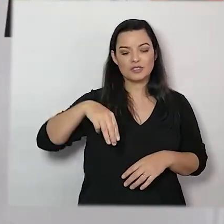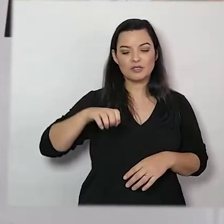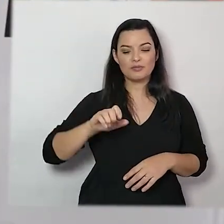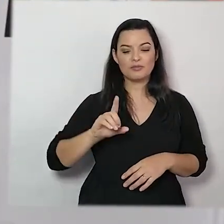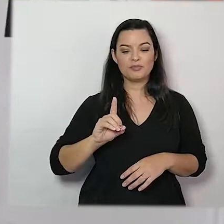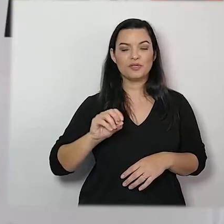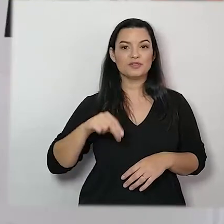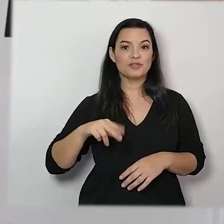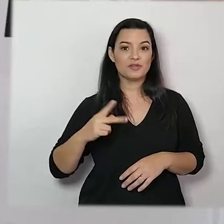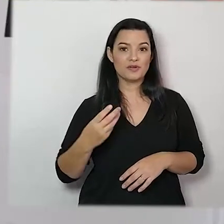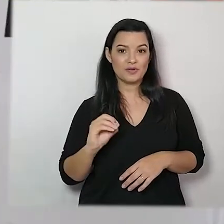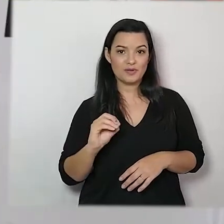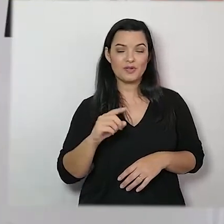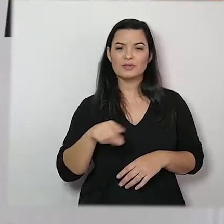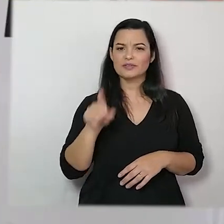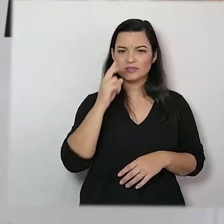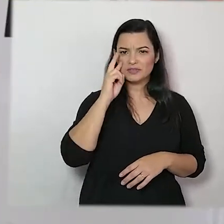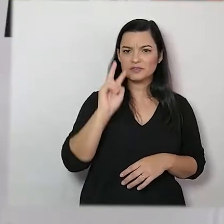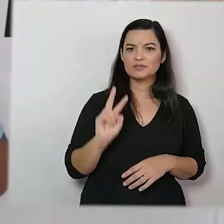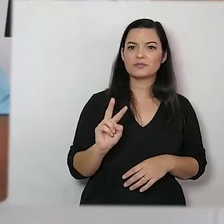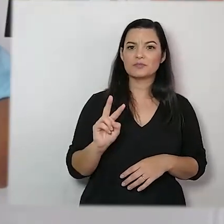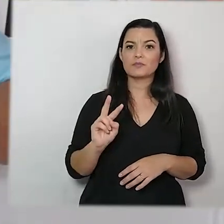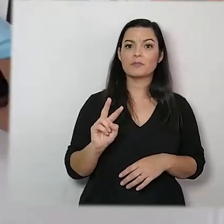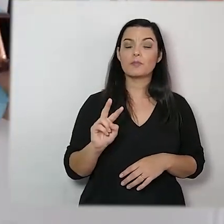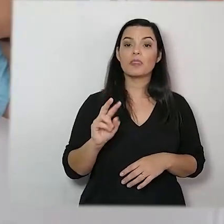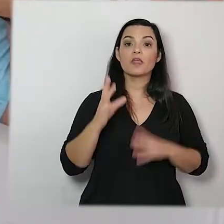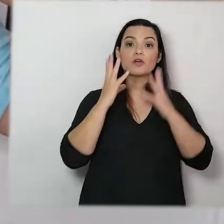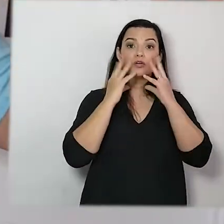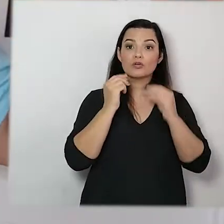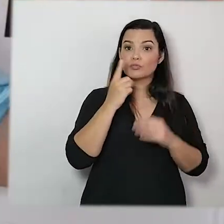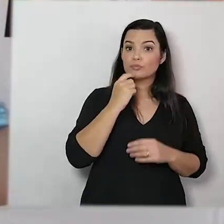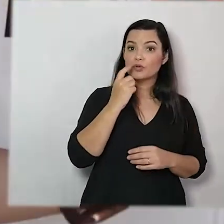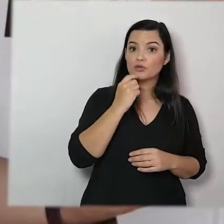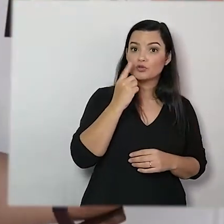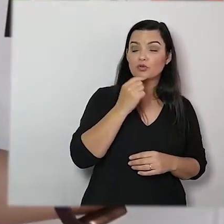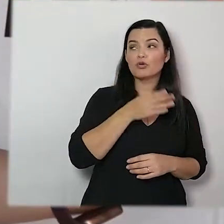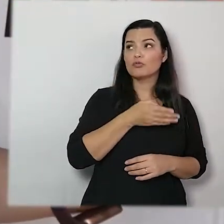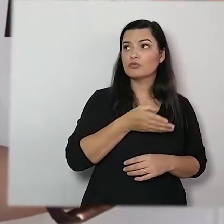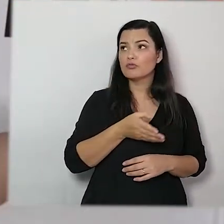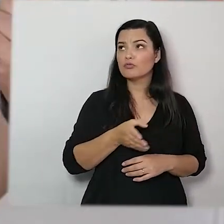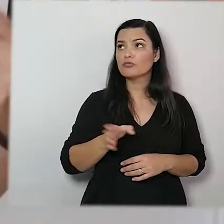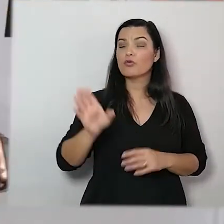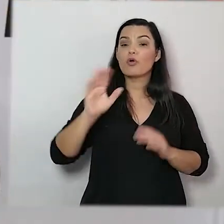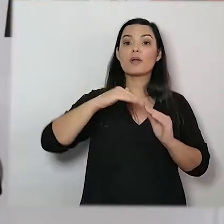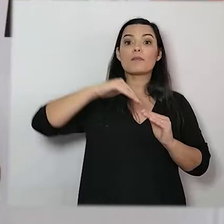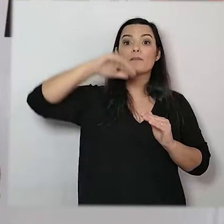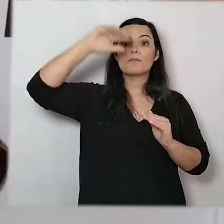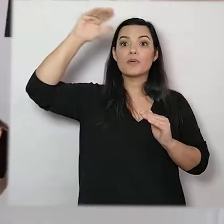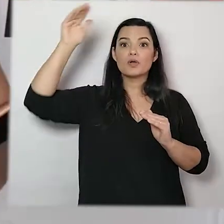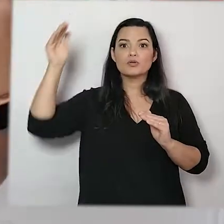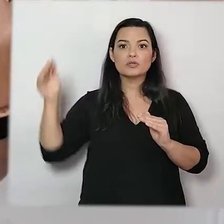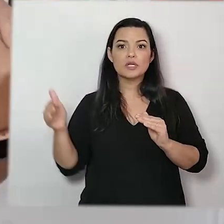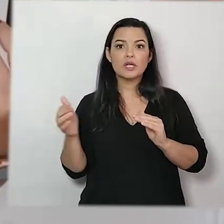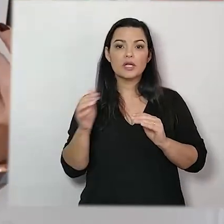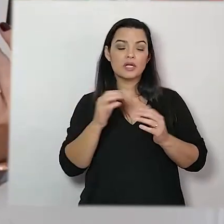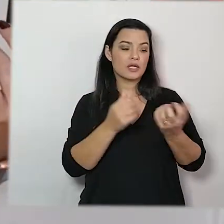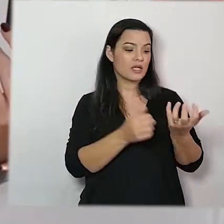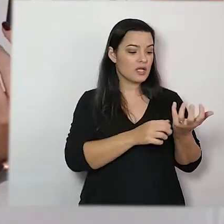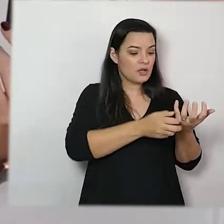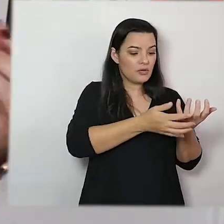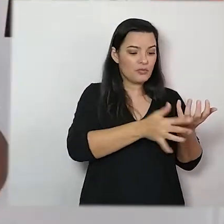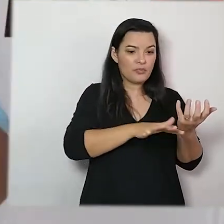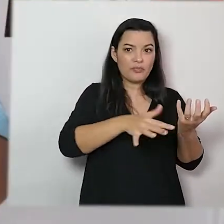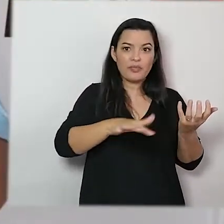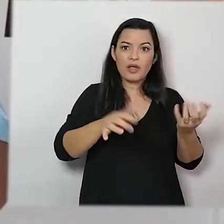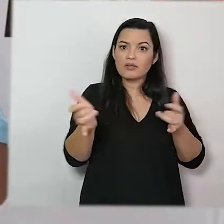viram que ele saiu do banhado e foi até a montanha. E isso, quando ele chegou na